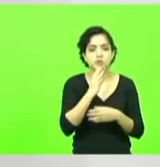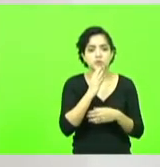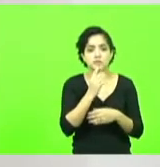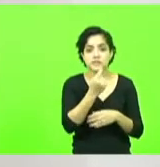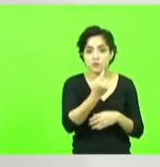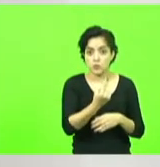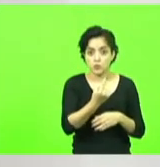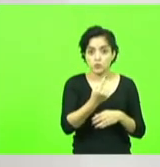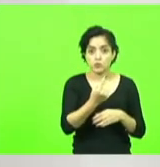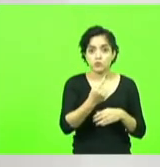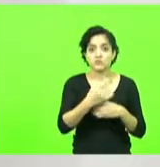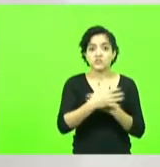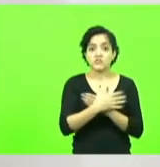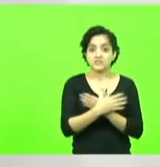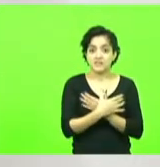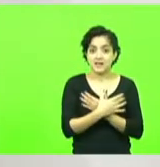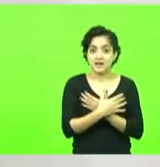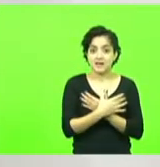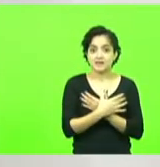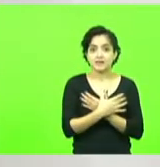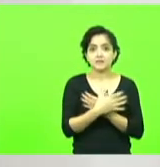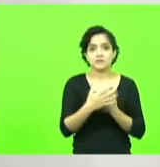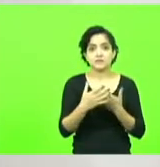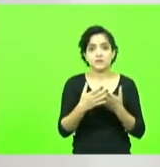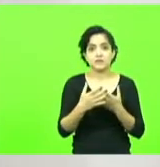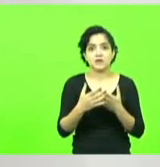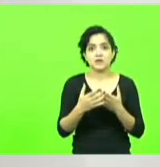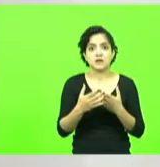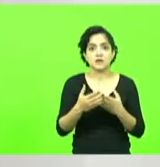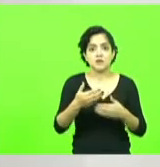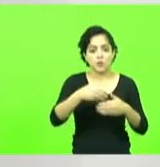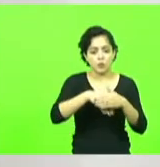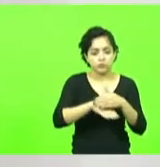Seara que colocou duas cunhas de queijo na mala